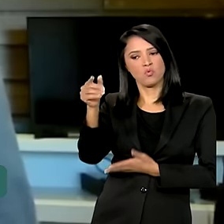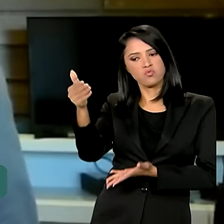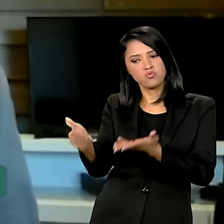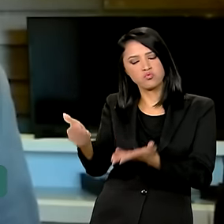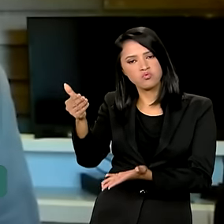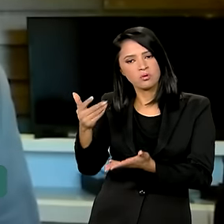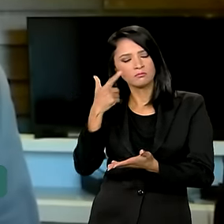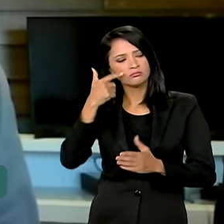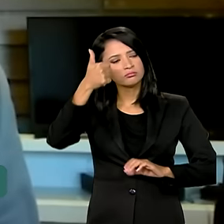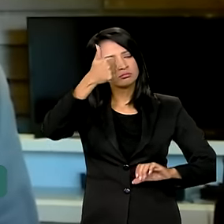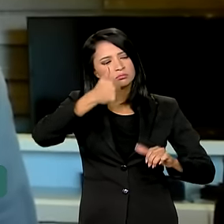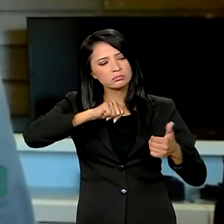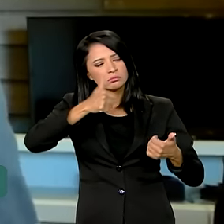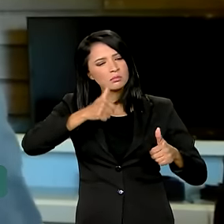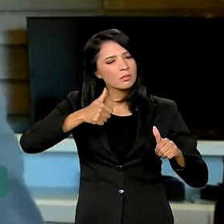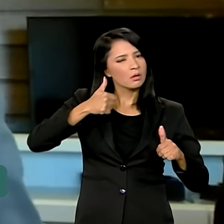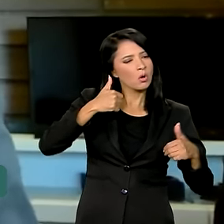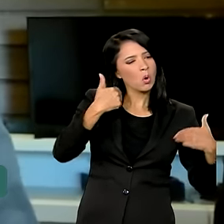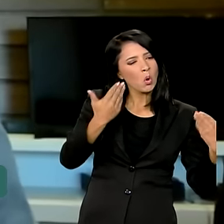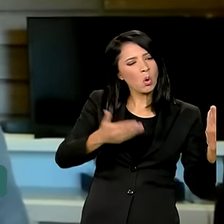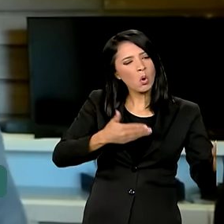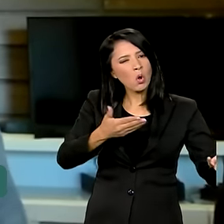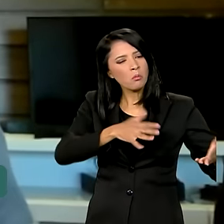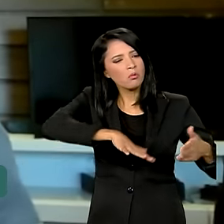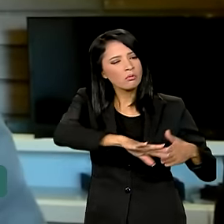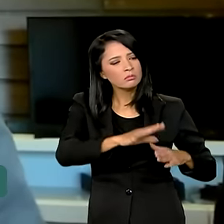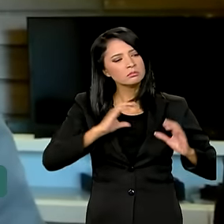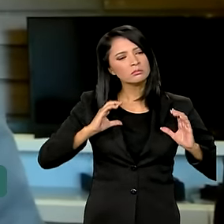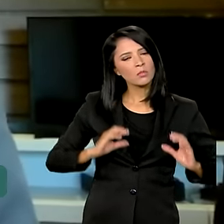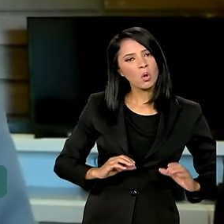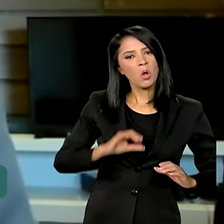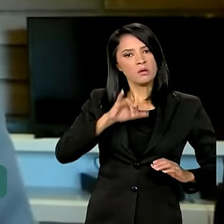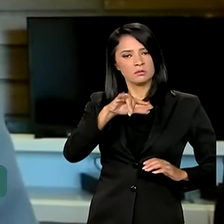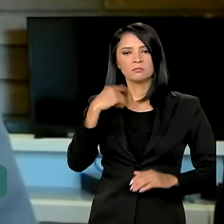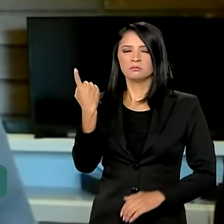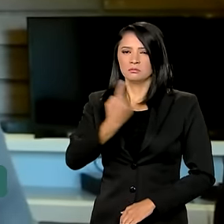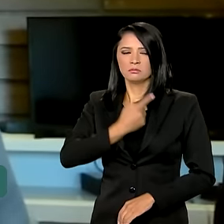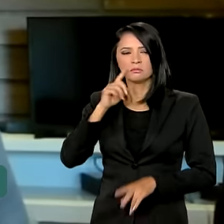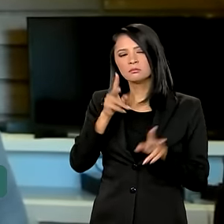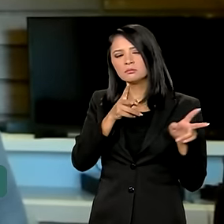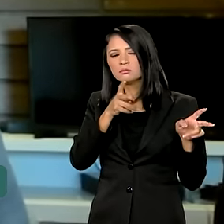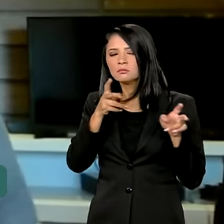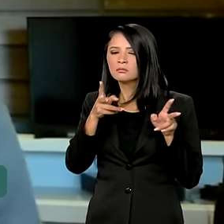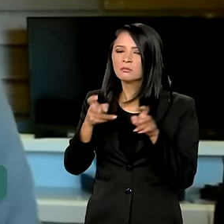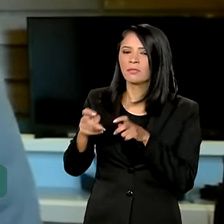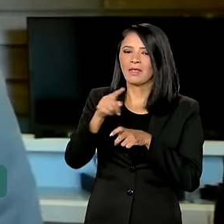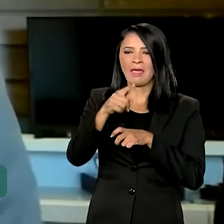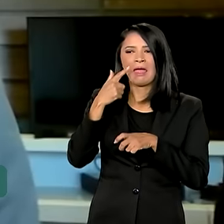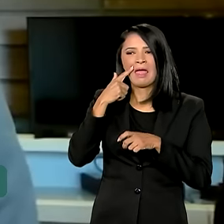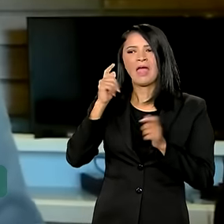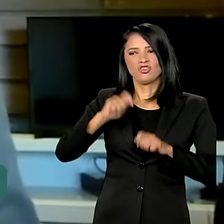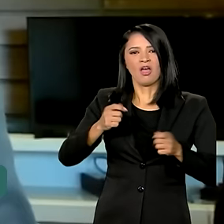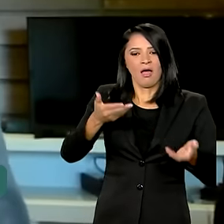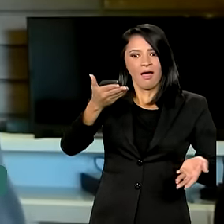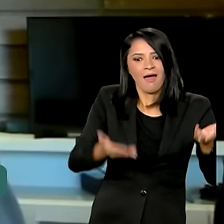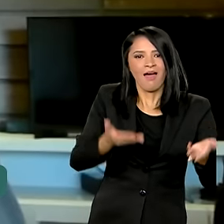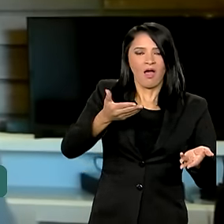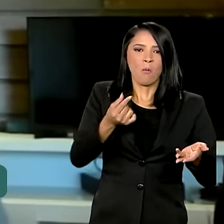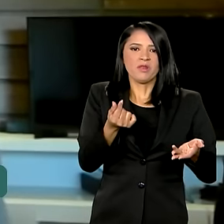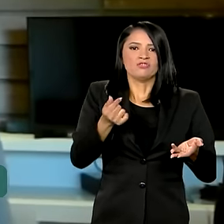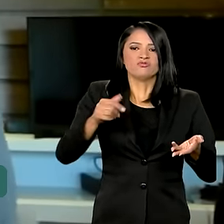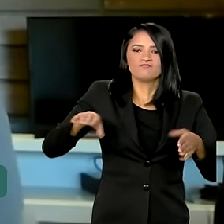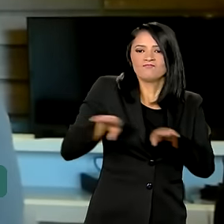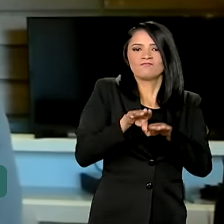vamos avaliar conforme será o comportamento do mercado. Se nós percebermos que essa medida já equilibrou os preços,